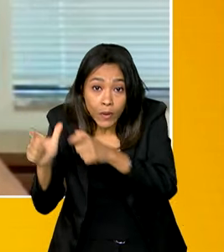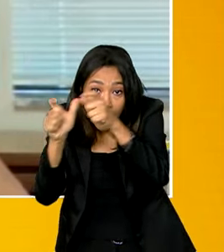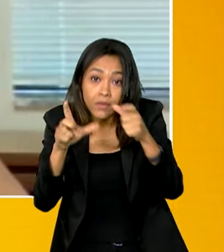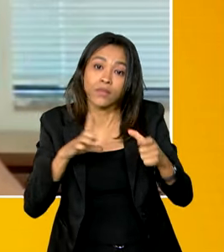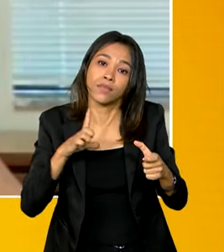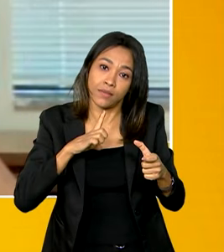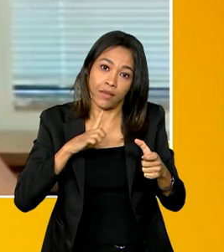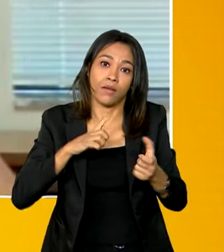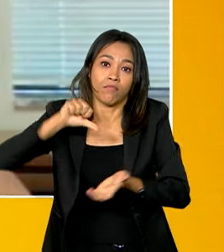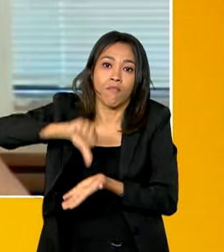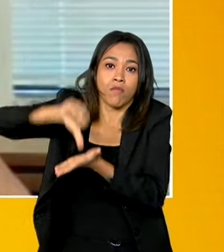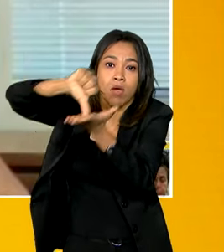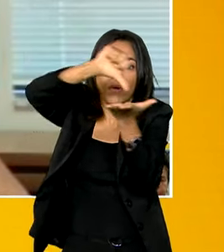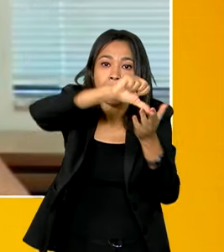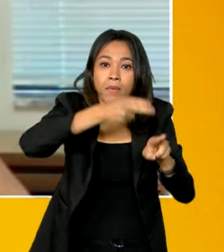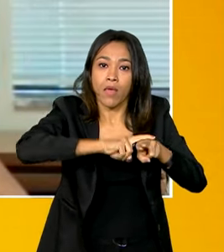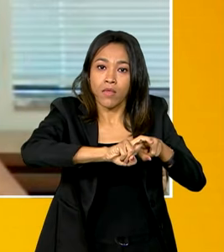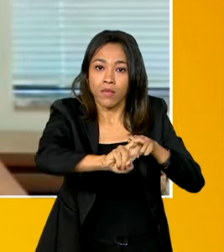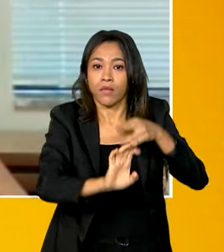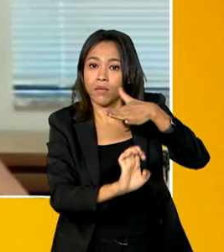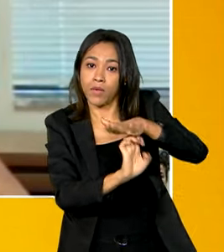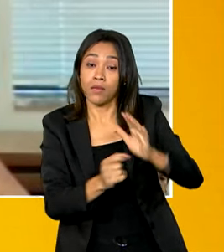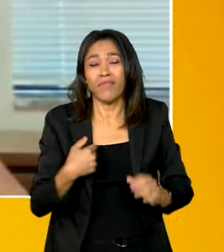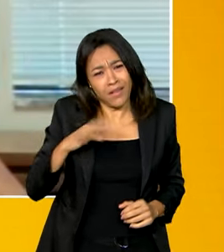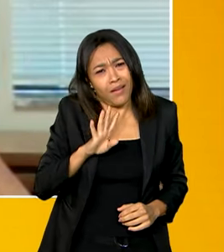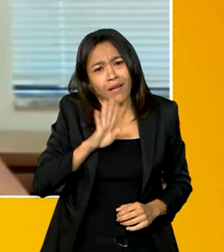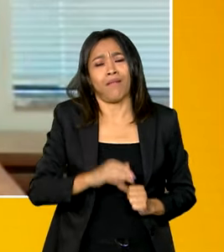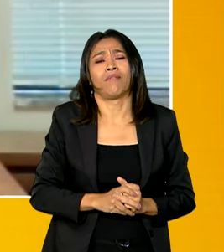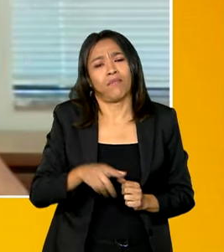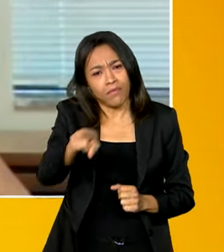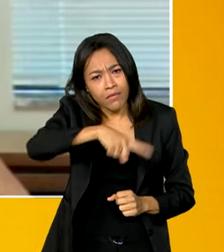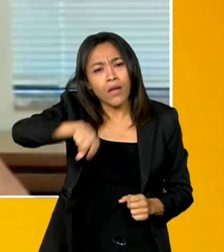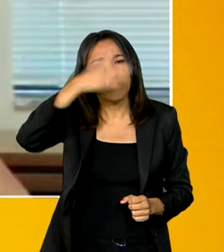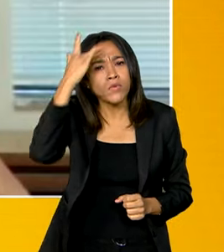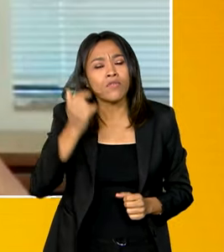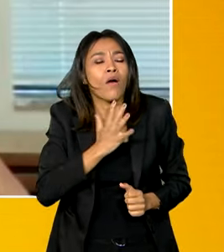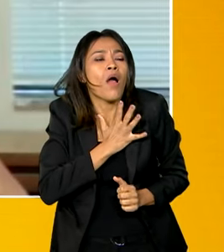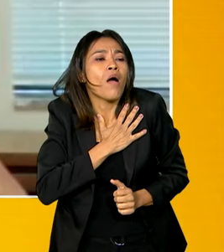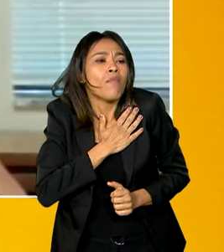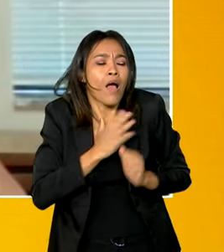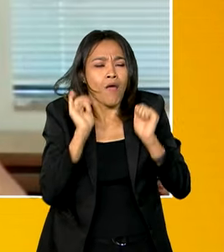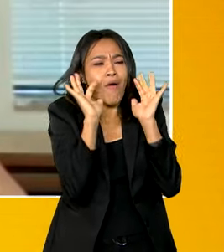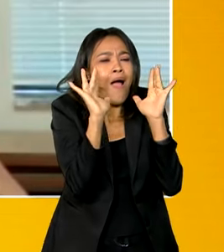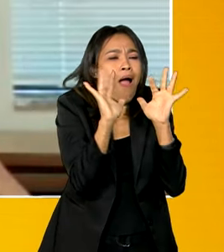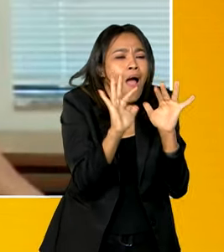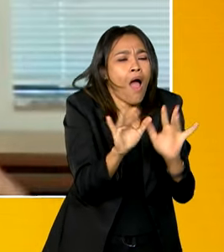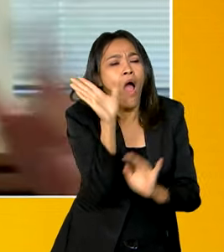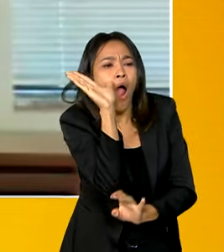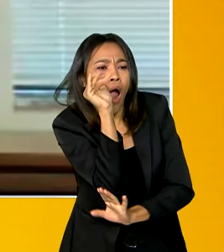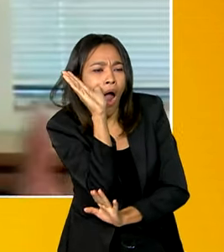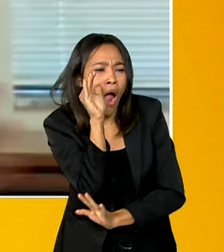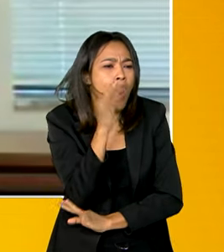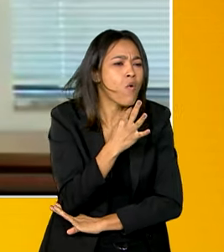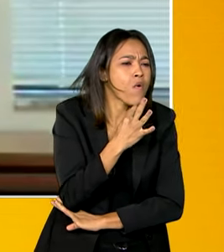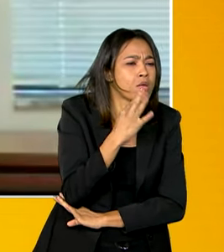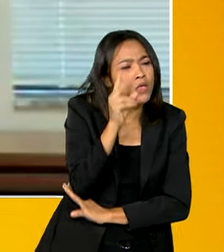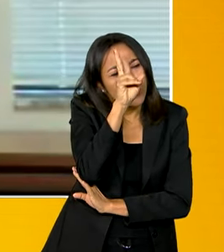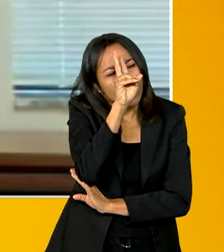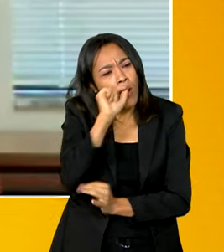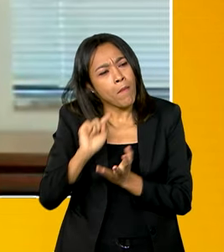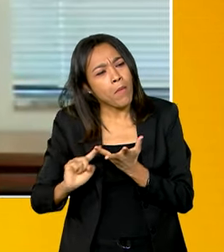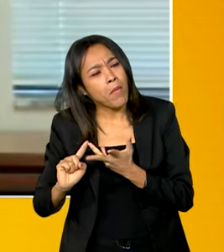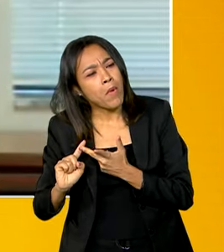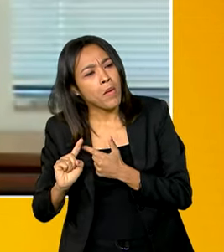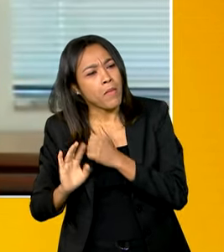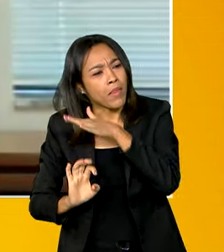tá? Eu acho que vai ser bem legal. As pessoas vão gostar de ir. É uma história. Todo mundo que já passou alguma